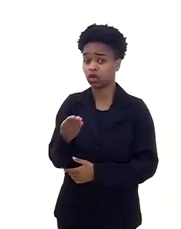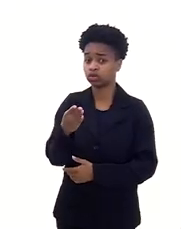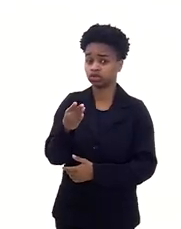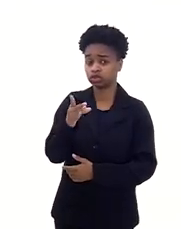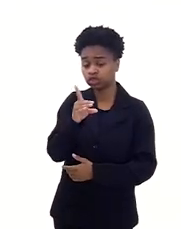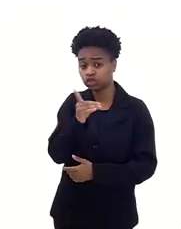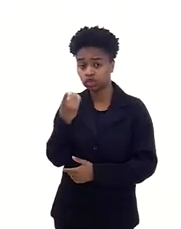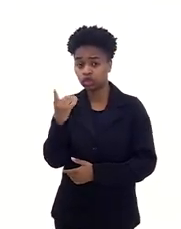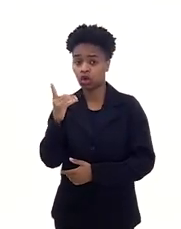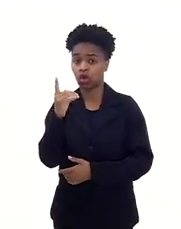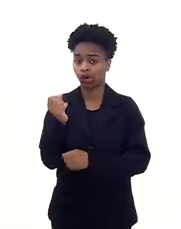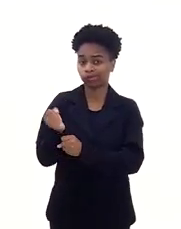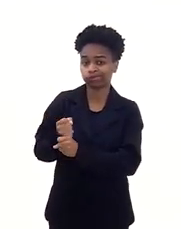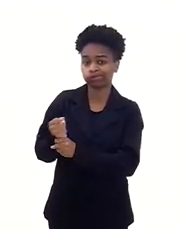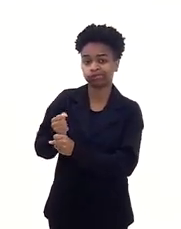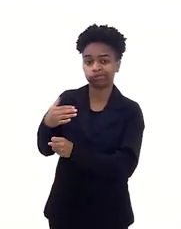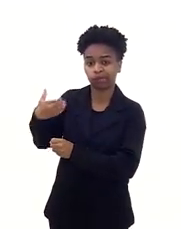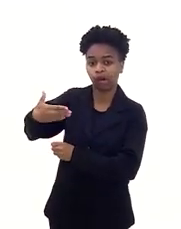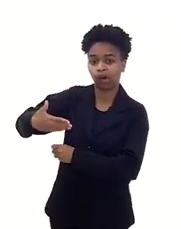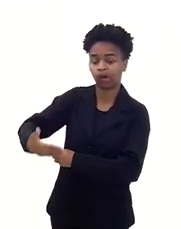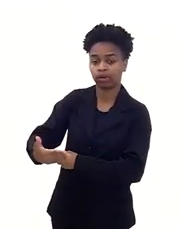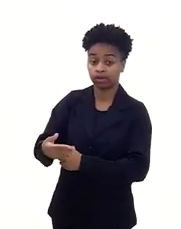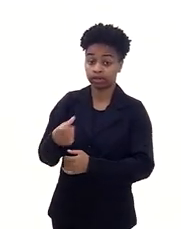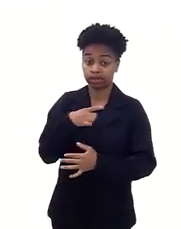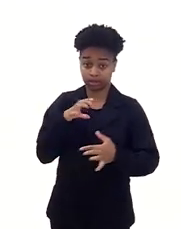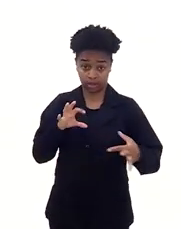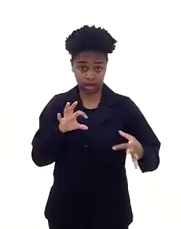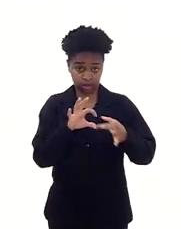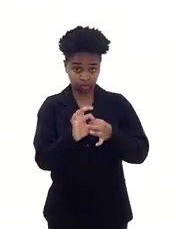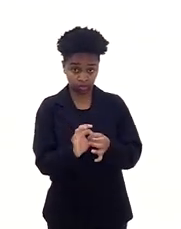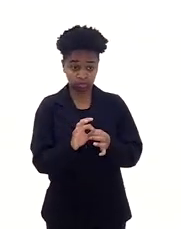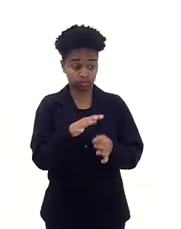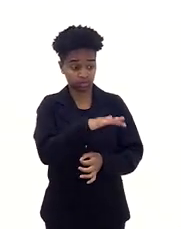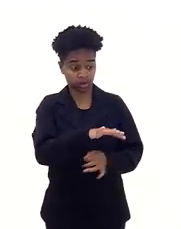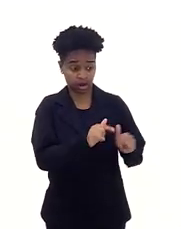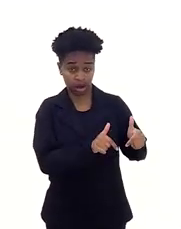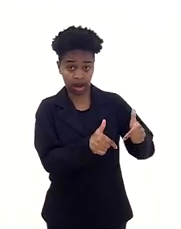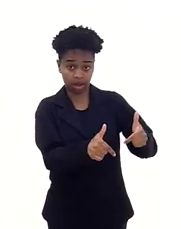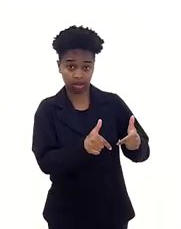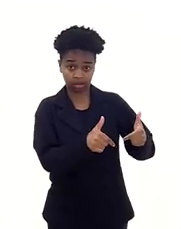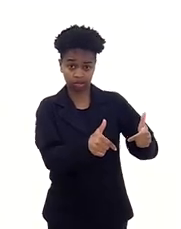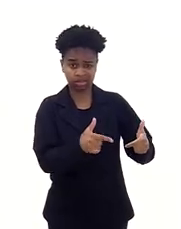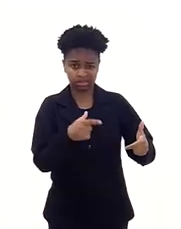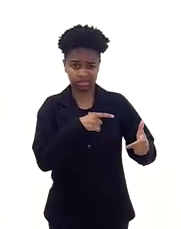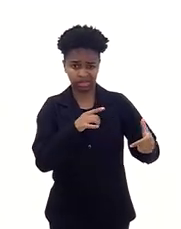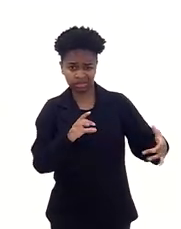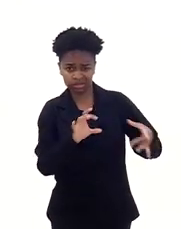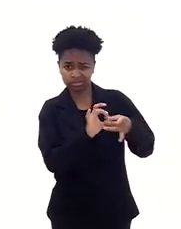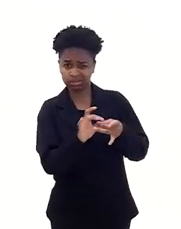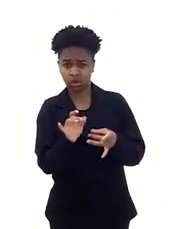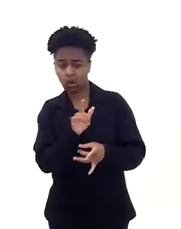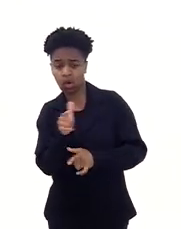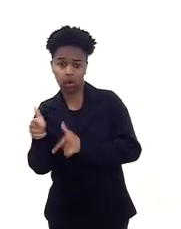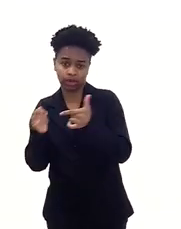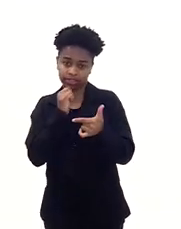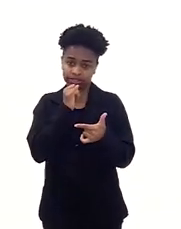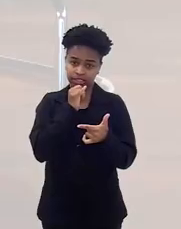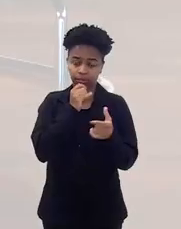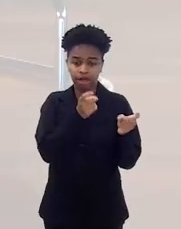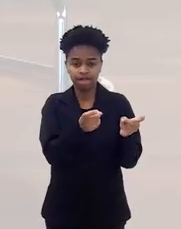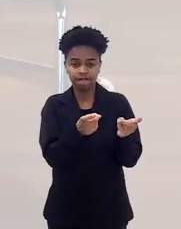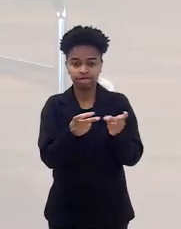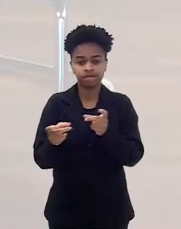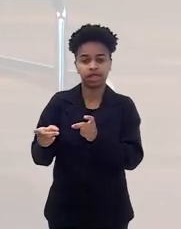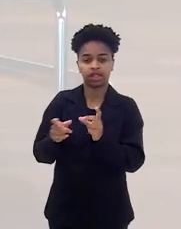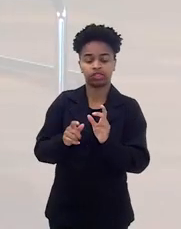de dólares por ano. Ou seja, e há uma conexão desse tipo de prática ilícita com outras práticas como o